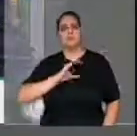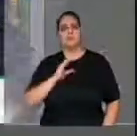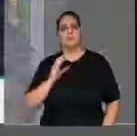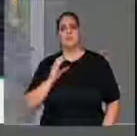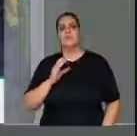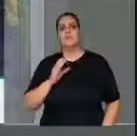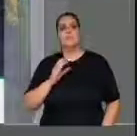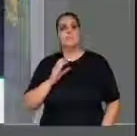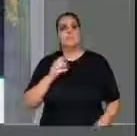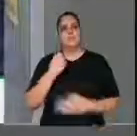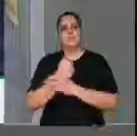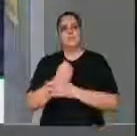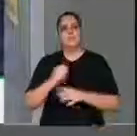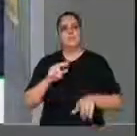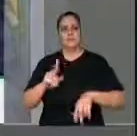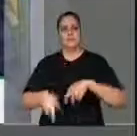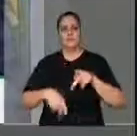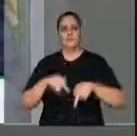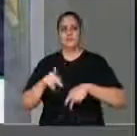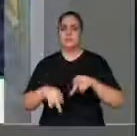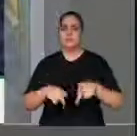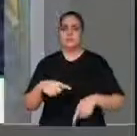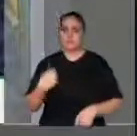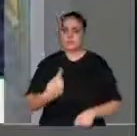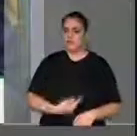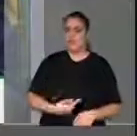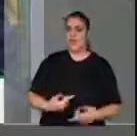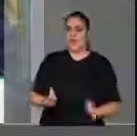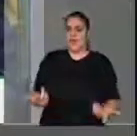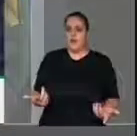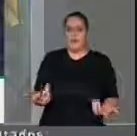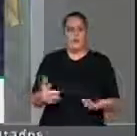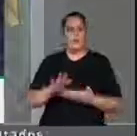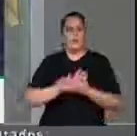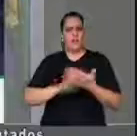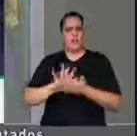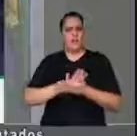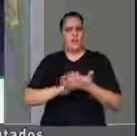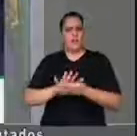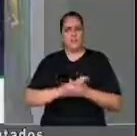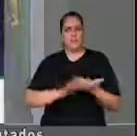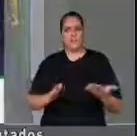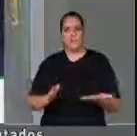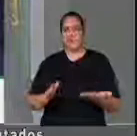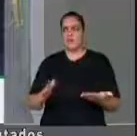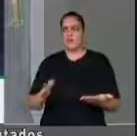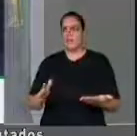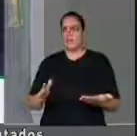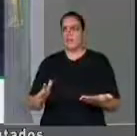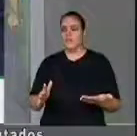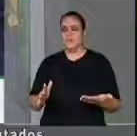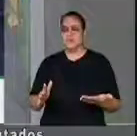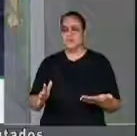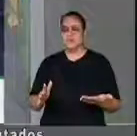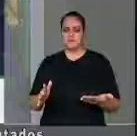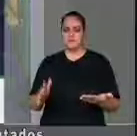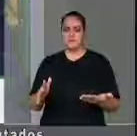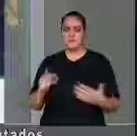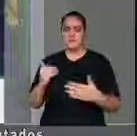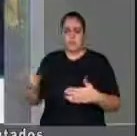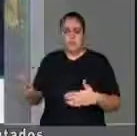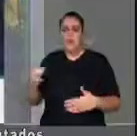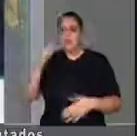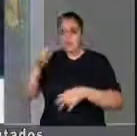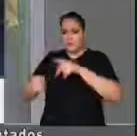fica aqui de braços cruzados sem fazer absolutamente nada. Eu espero, e o presidente Rodrigo Maia tem sido